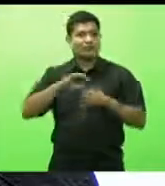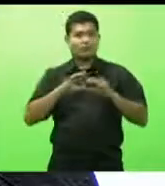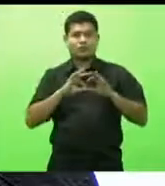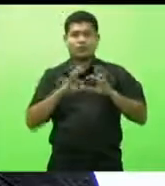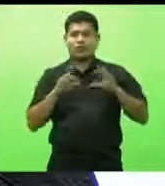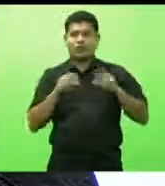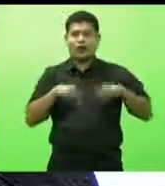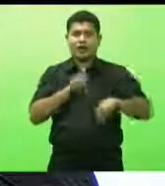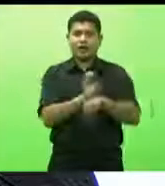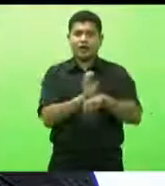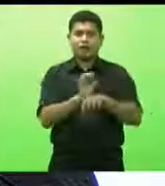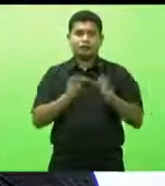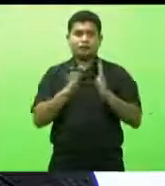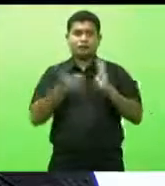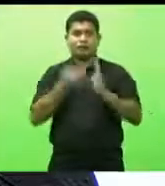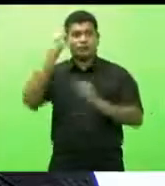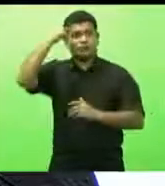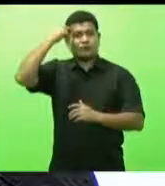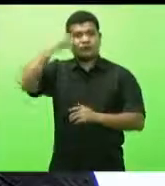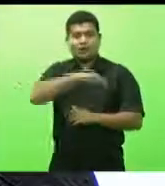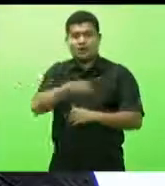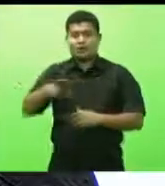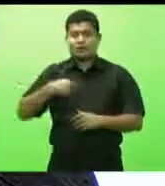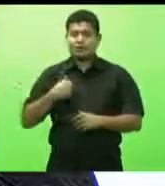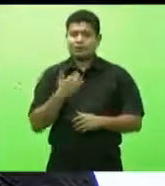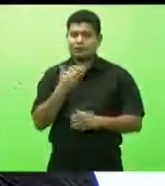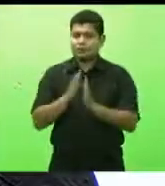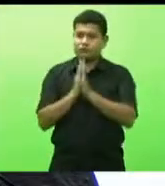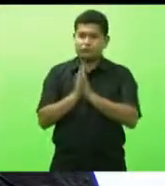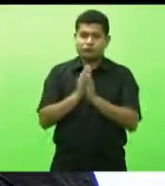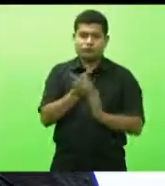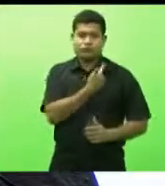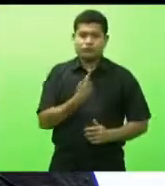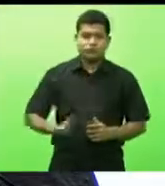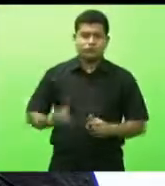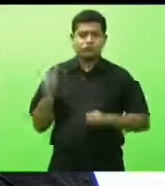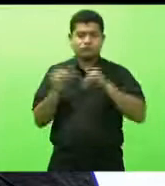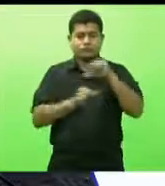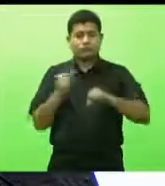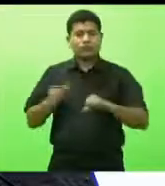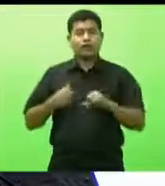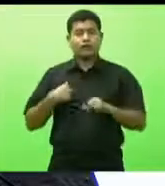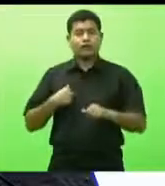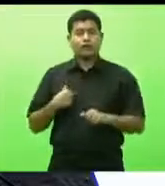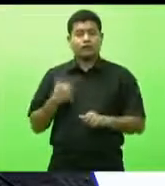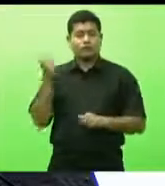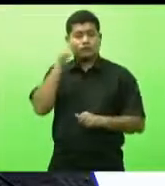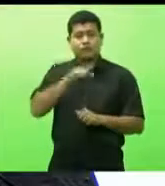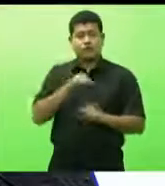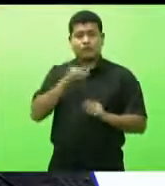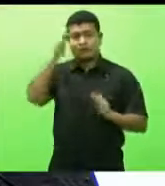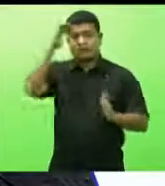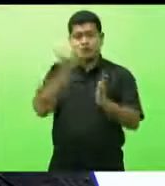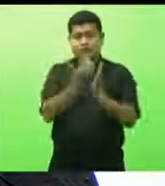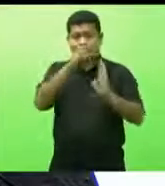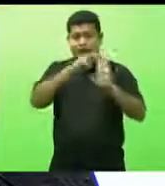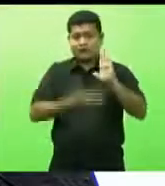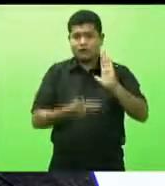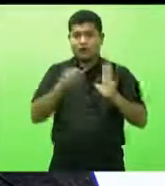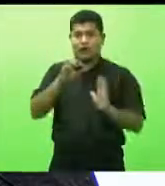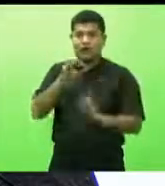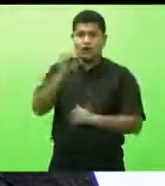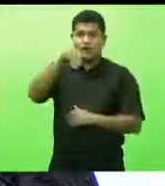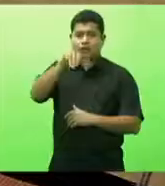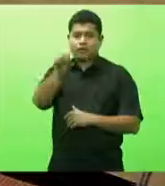apelo ao governo do Estado para que o quanto antes tenha essa definição e a gente siga os protocolos aí da Unicef e da Organização Mundial de Saúde.